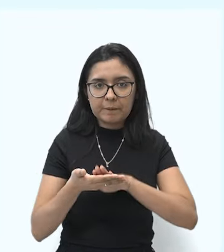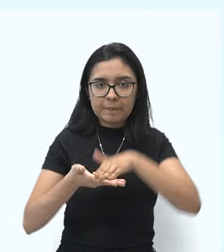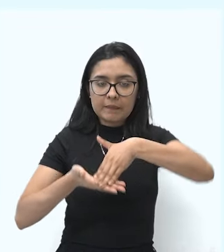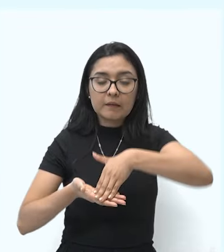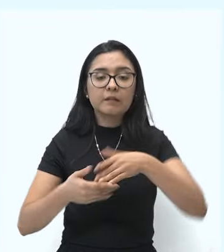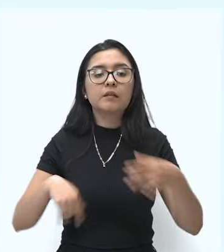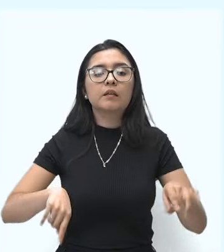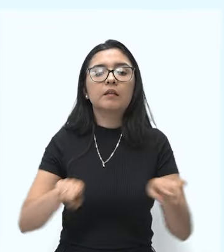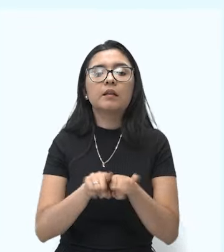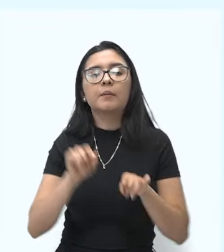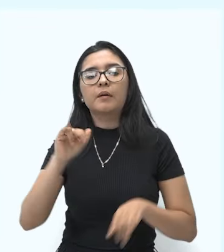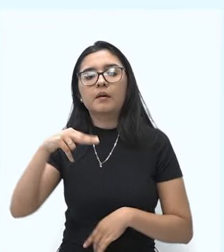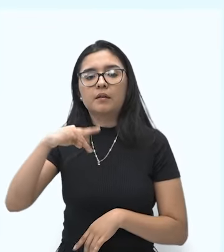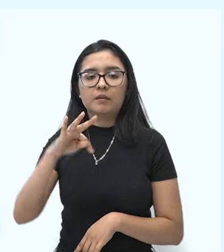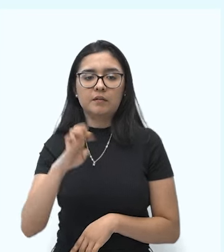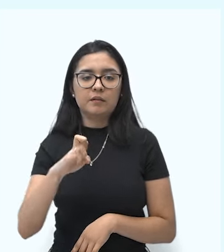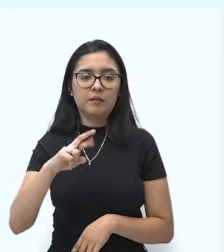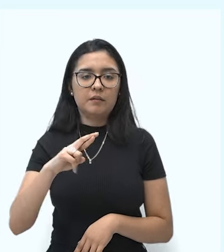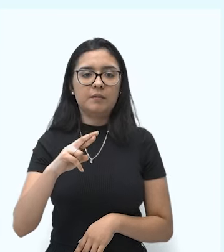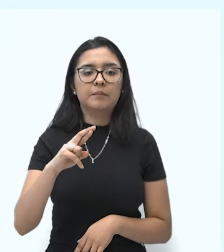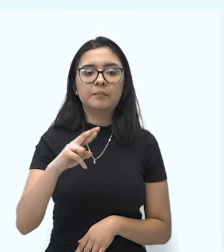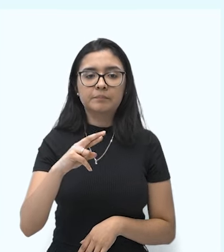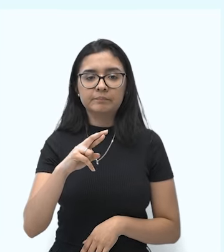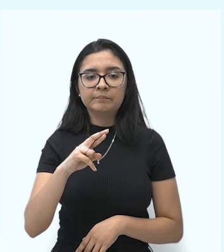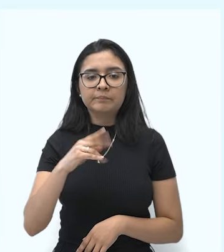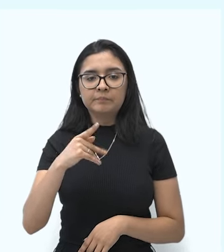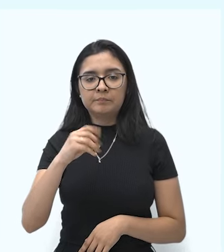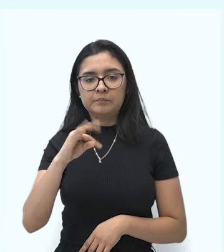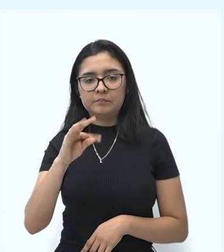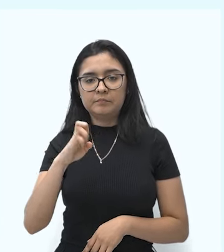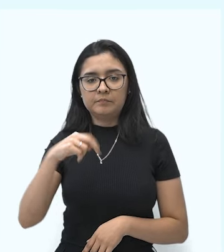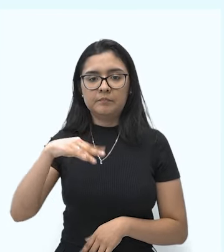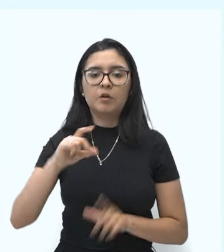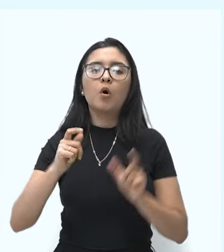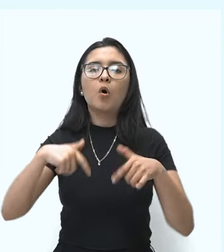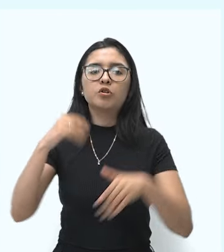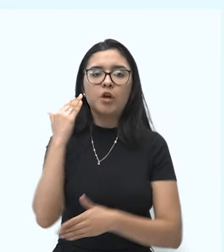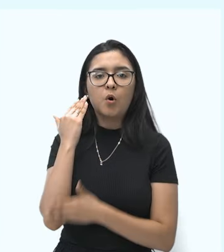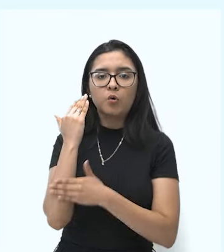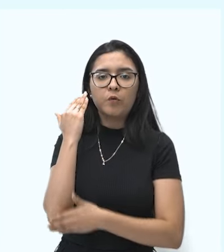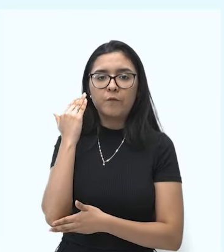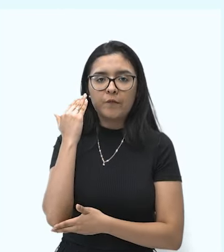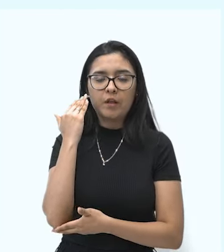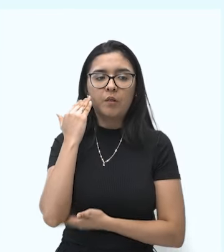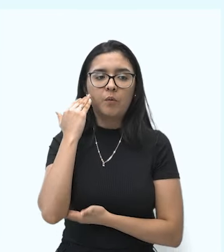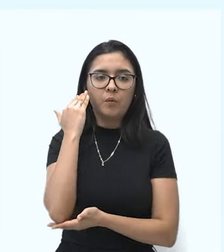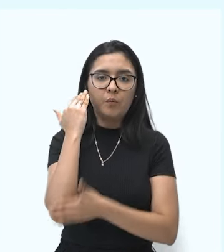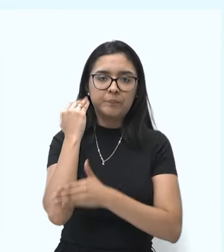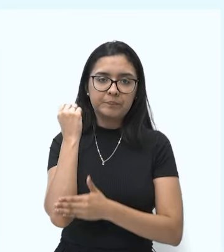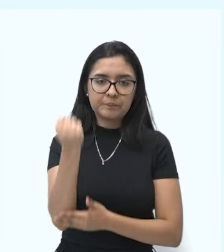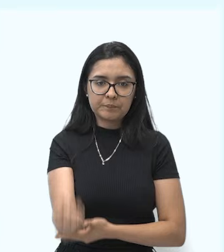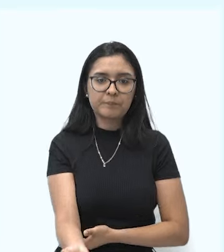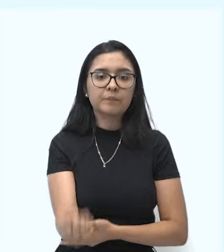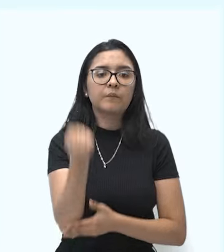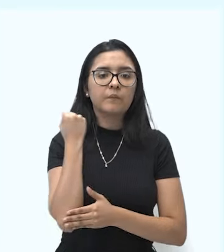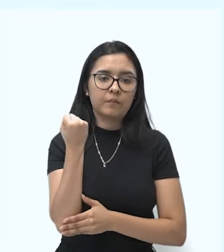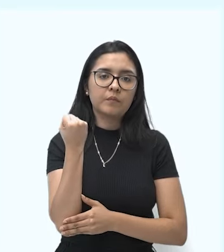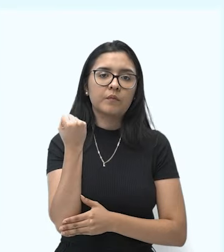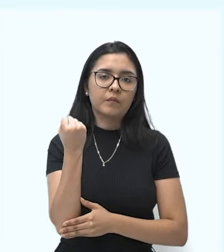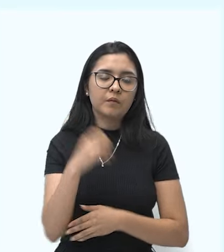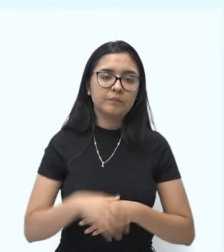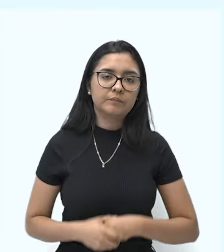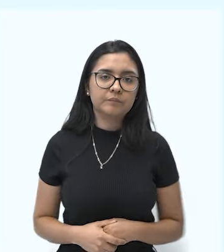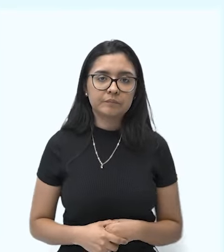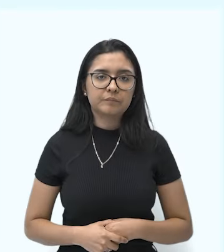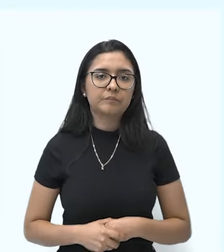aonde vai ser o ponto fixo? O cotovelo. Então, você contrai, exercendo a força no músculo,